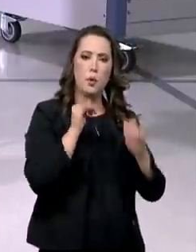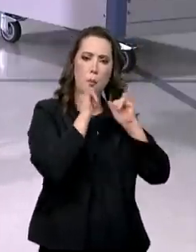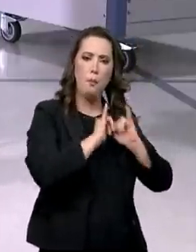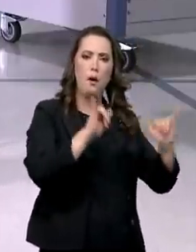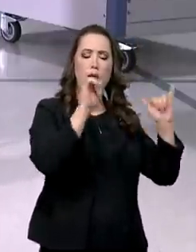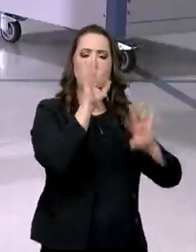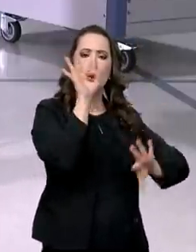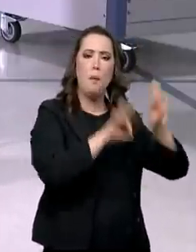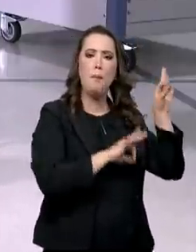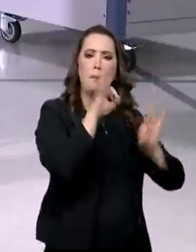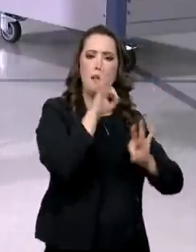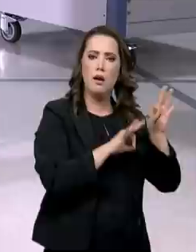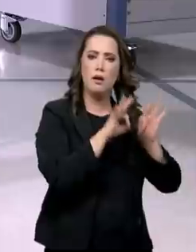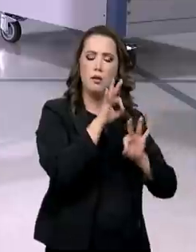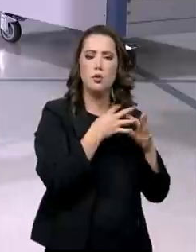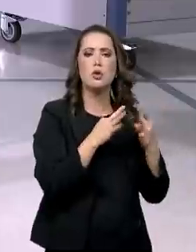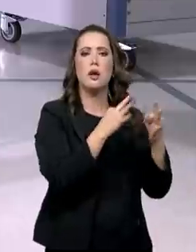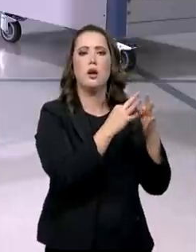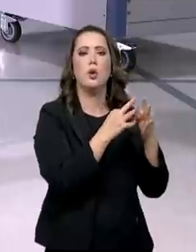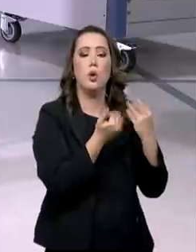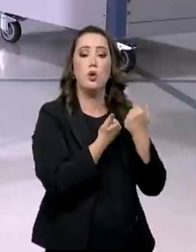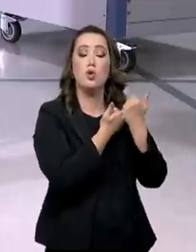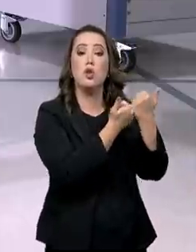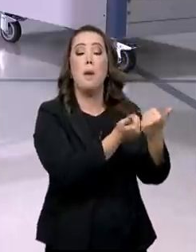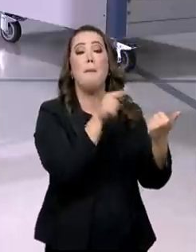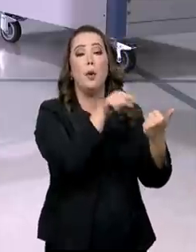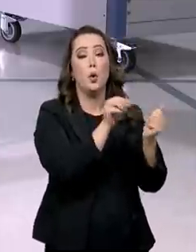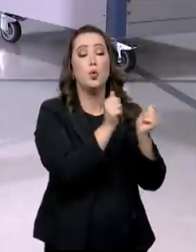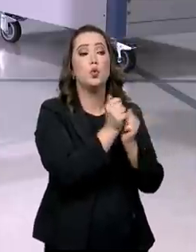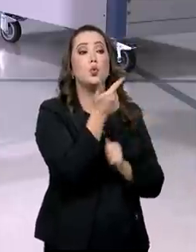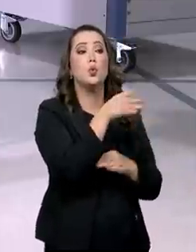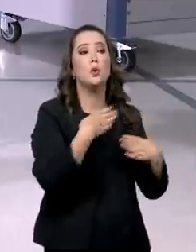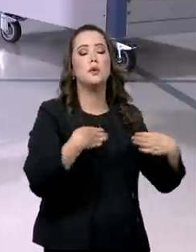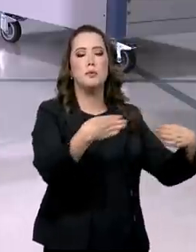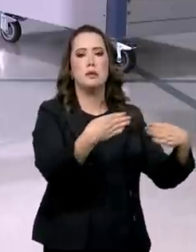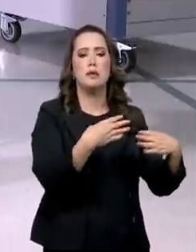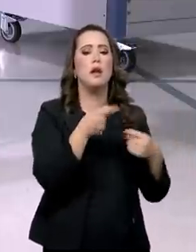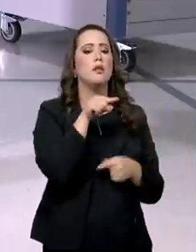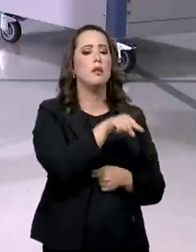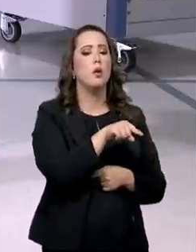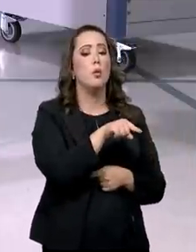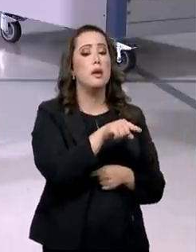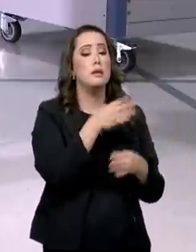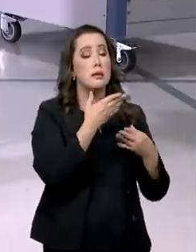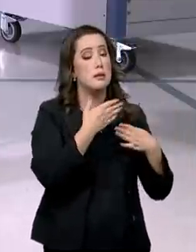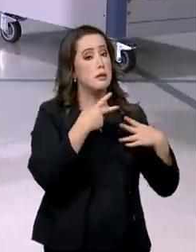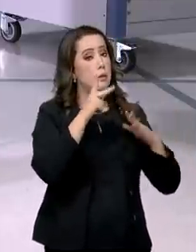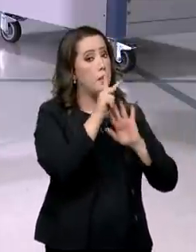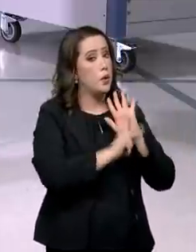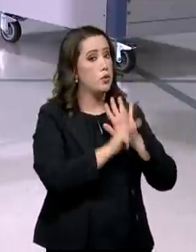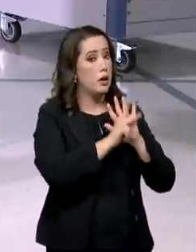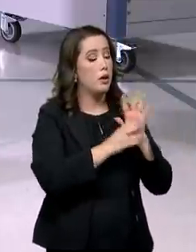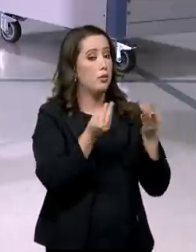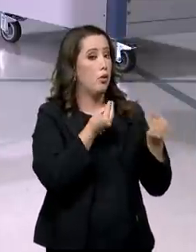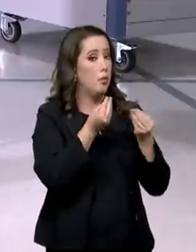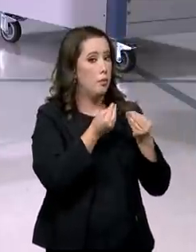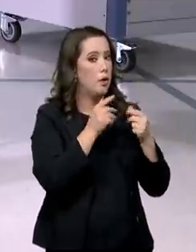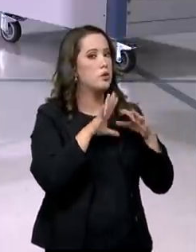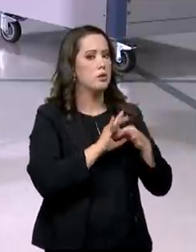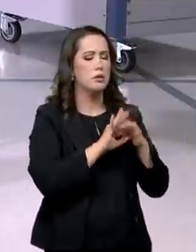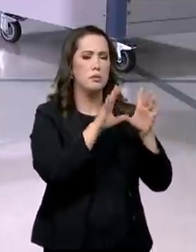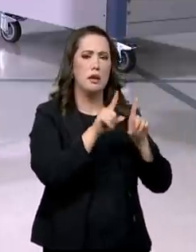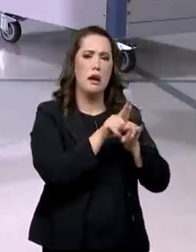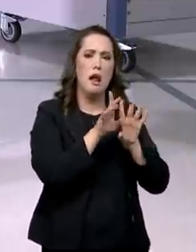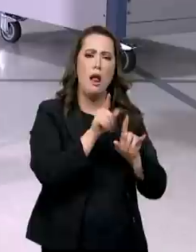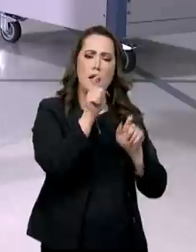de Tecnologia Assistiva, junto com outros ministérios. Com esse projeto, como ele pode ajudar no desenvolvimento da autonomia e da